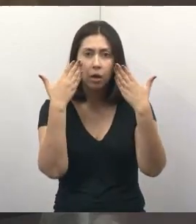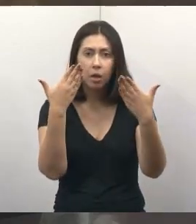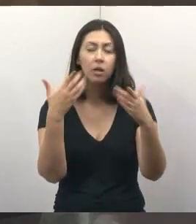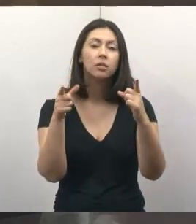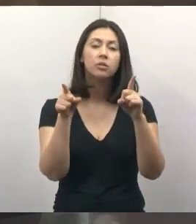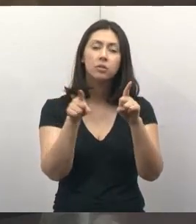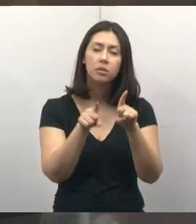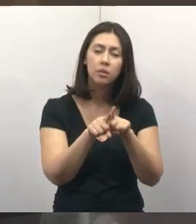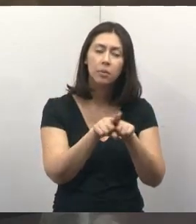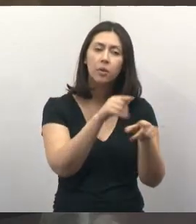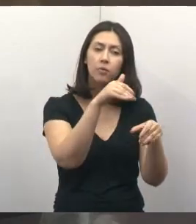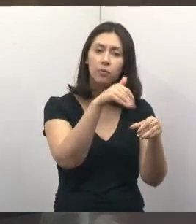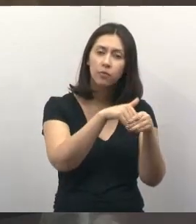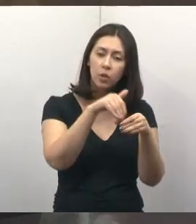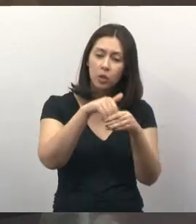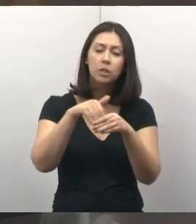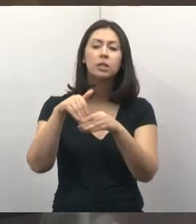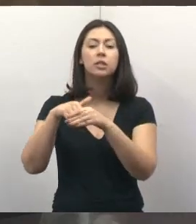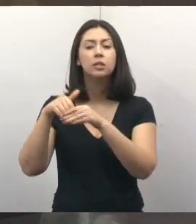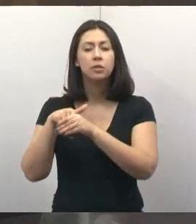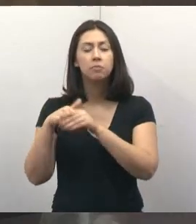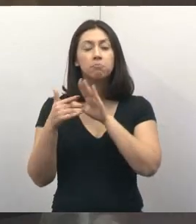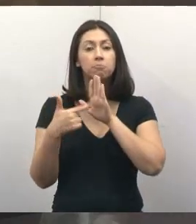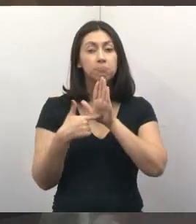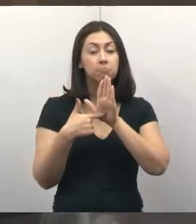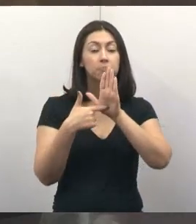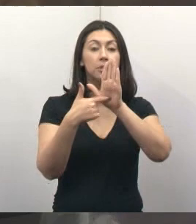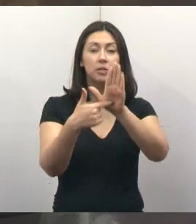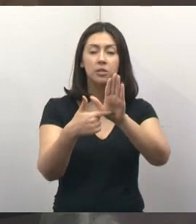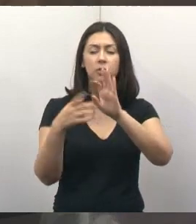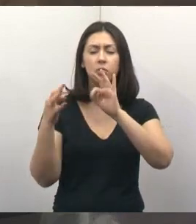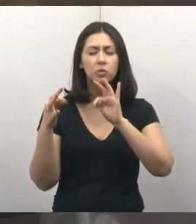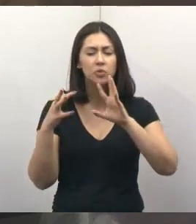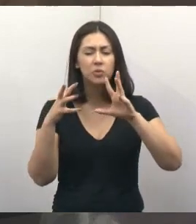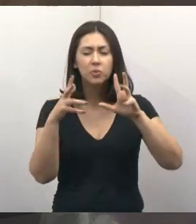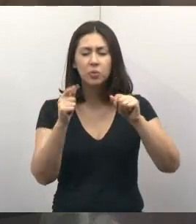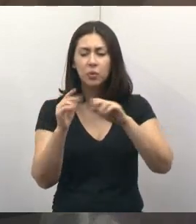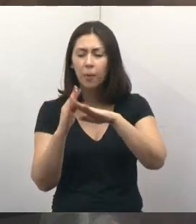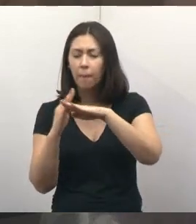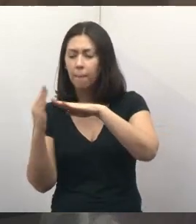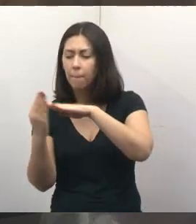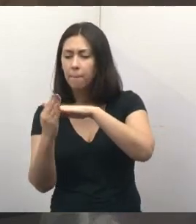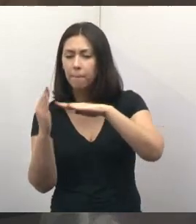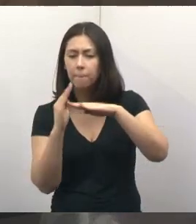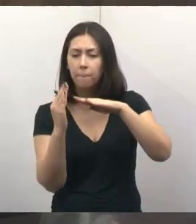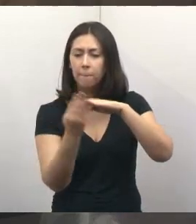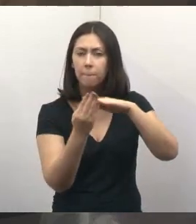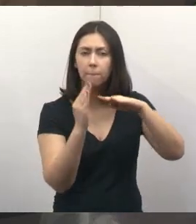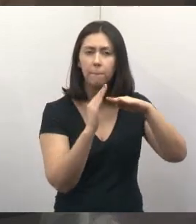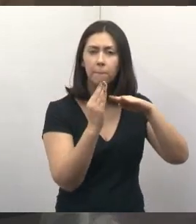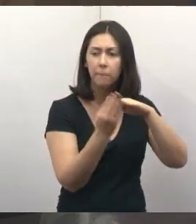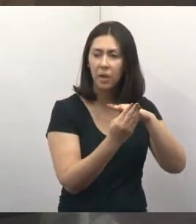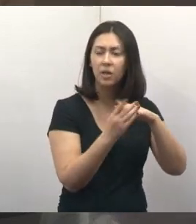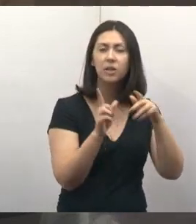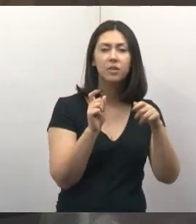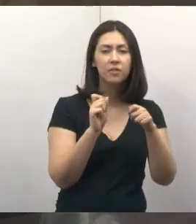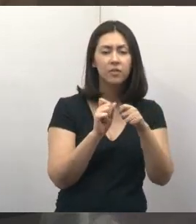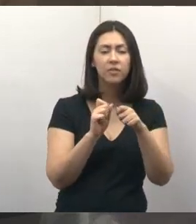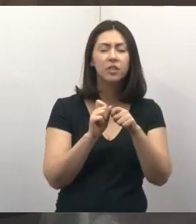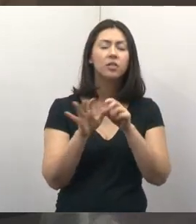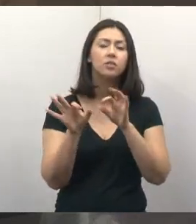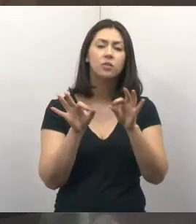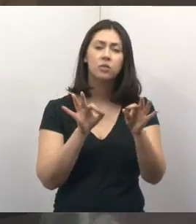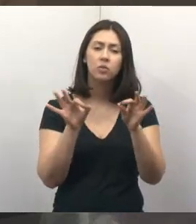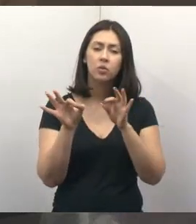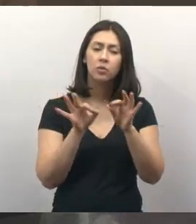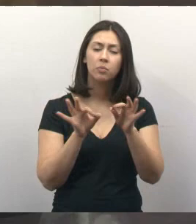feita a votação, foi feita a apresentação, todos os bairros que foi feito. O plano diretor